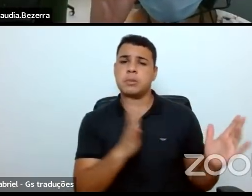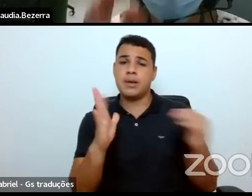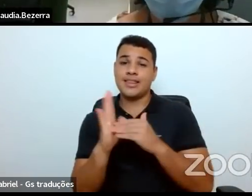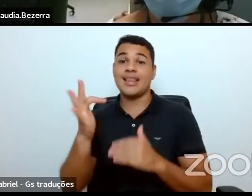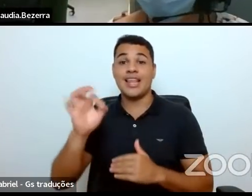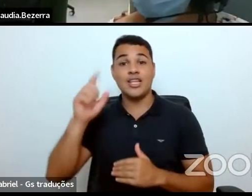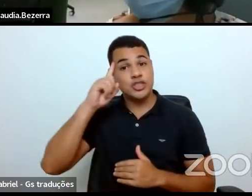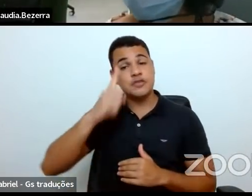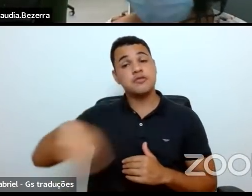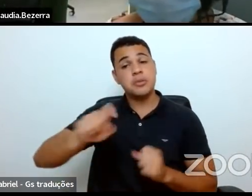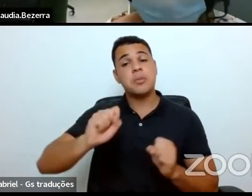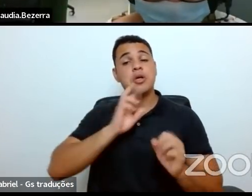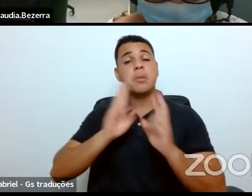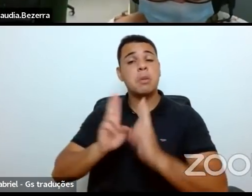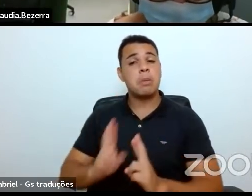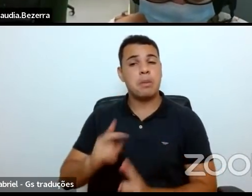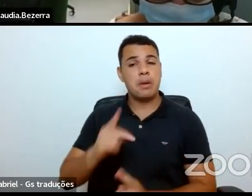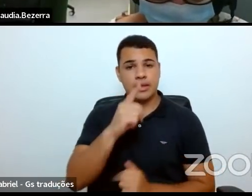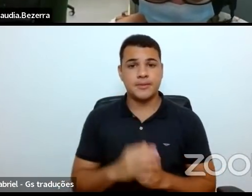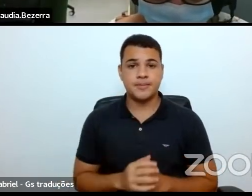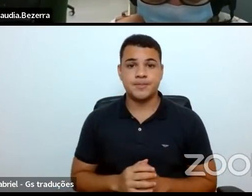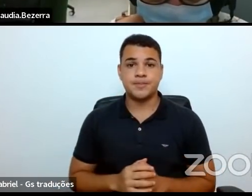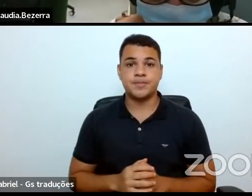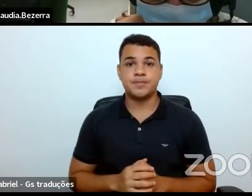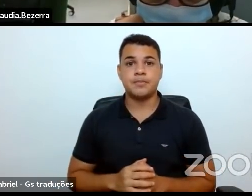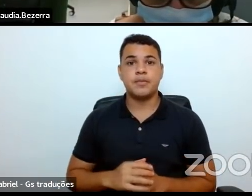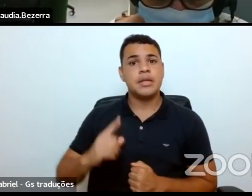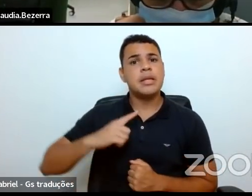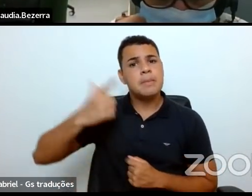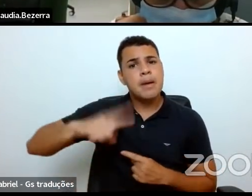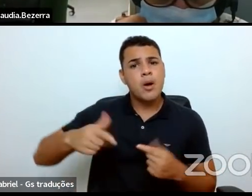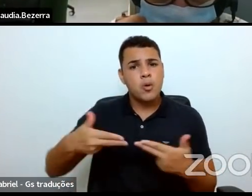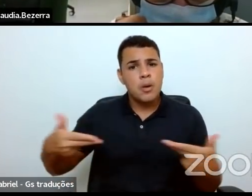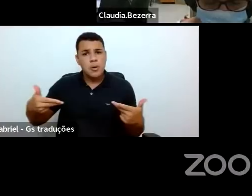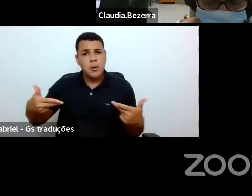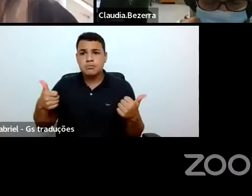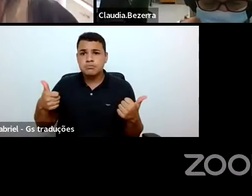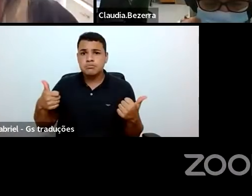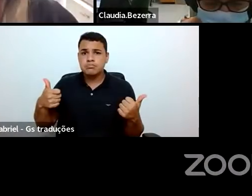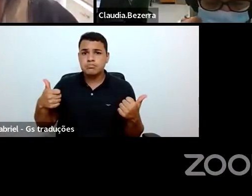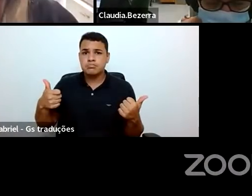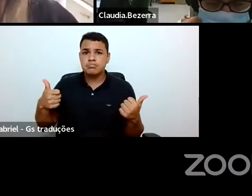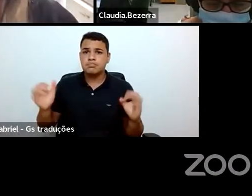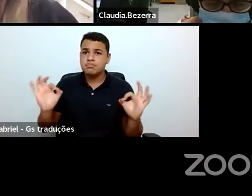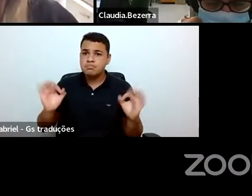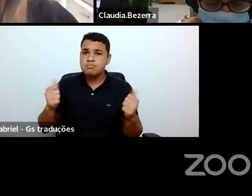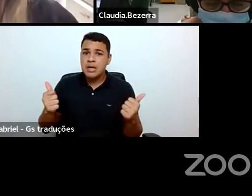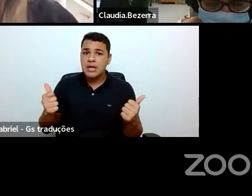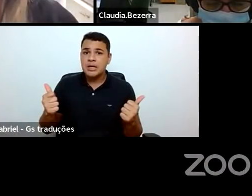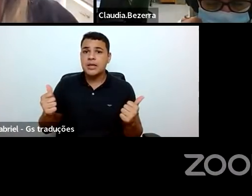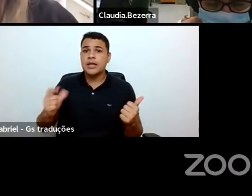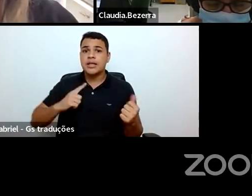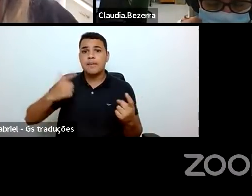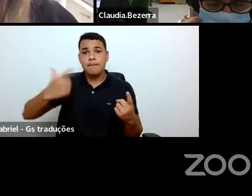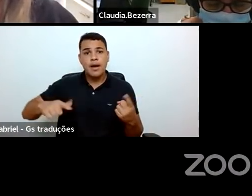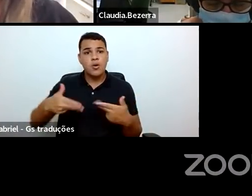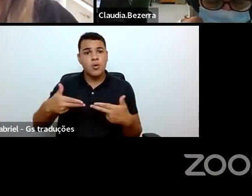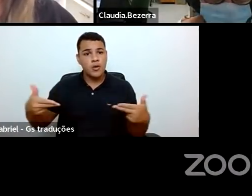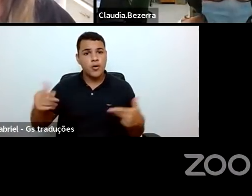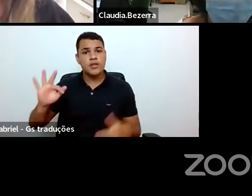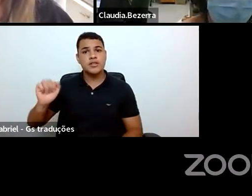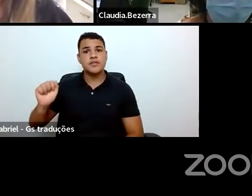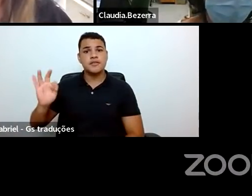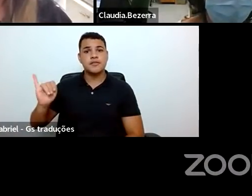E aí a gente vai chegando, acho que, mais algum esclarecimento, tá tudo certo, Fátima, mais alguma, algum